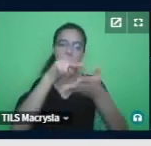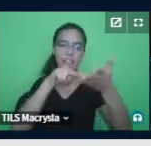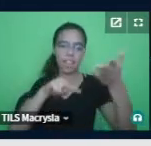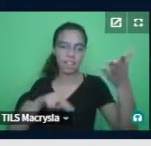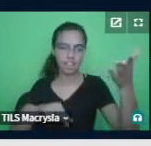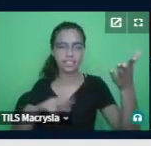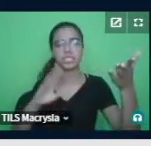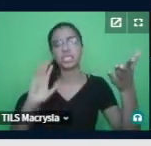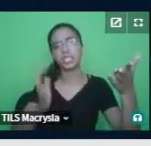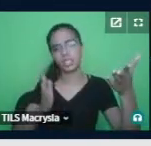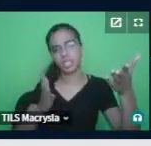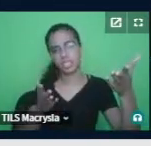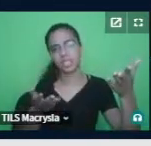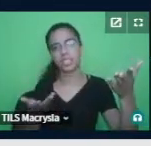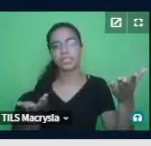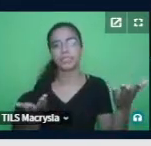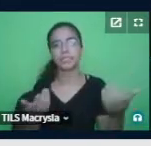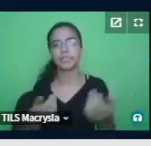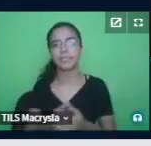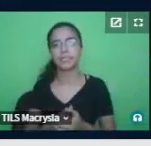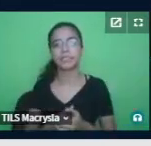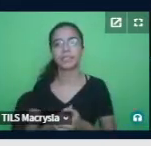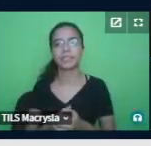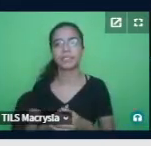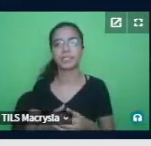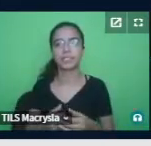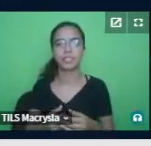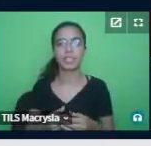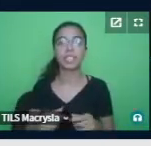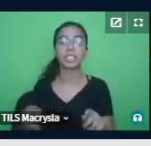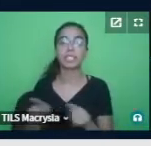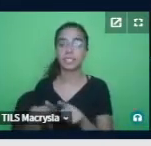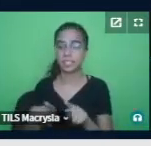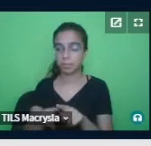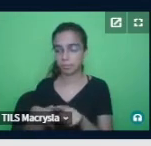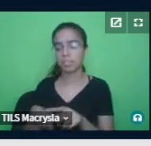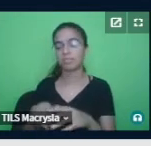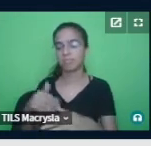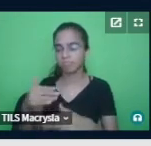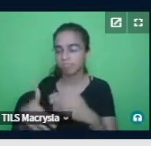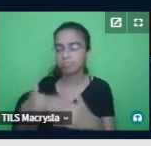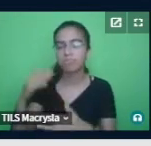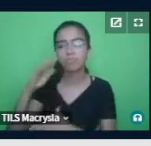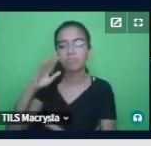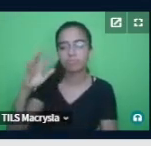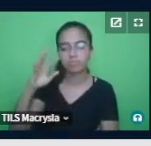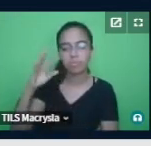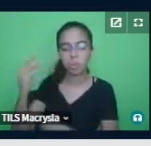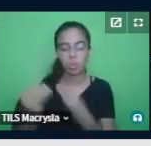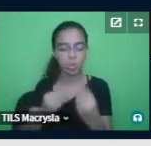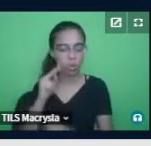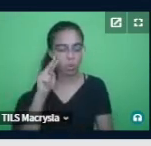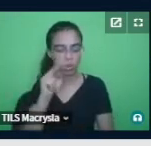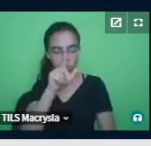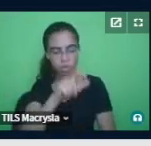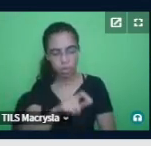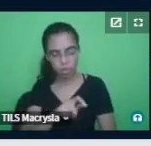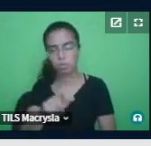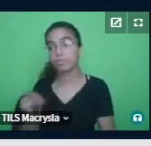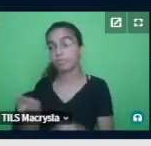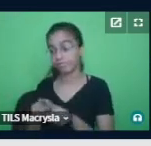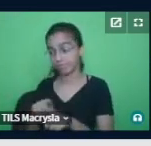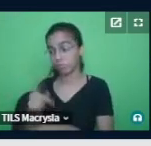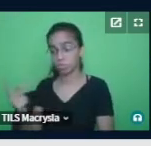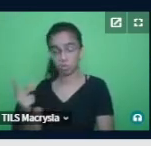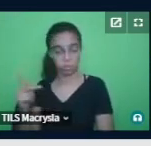inevitável, houve meu processo reflexivo sobre as ações dela, eu refleti junto com ela antes